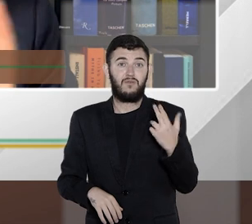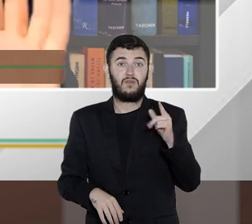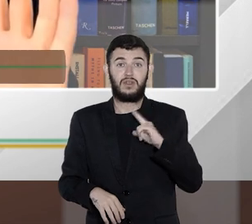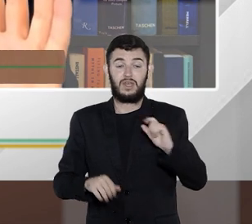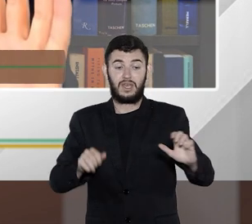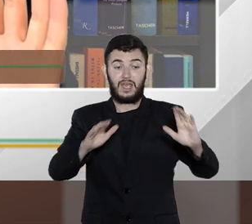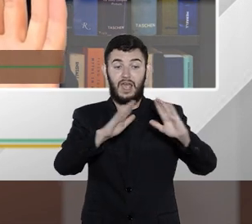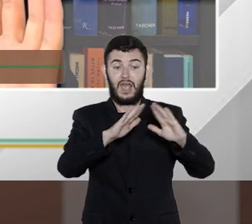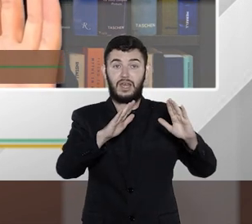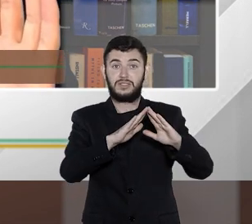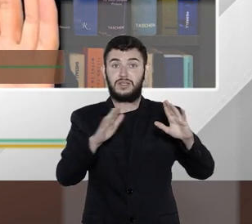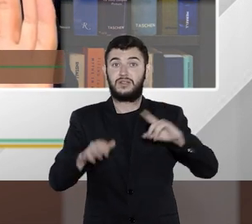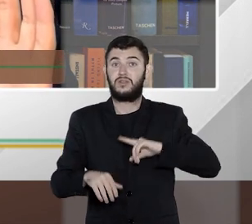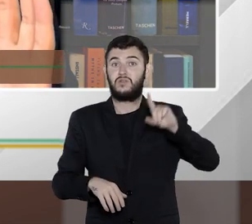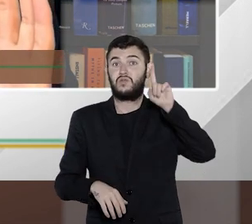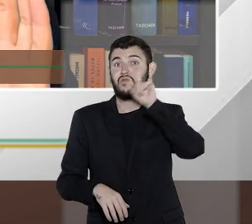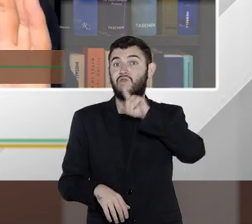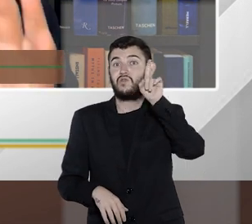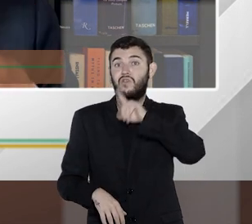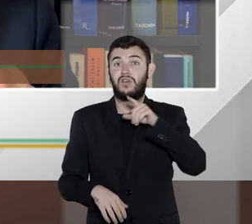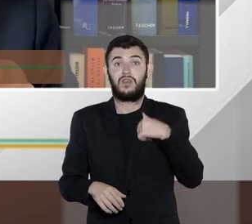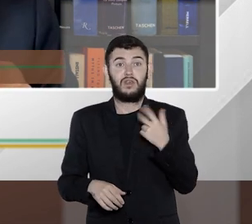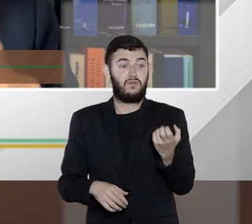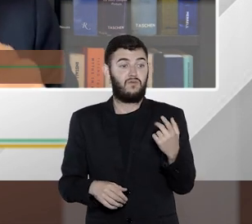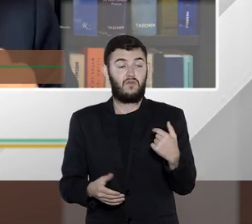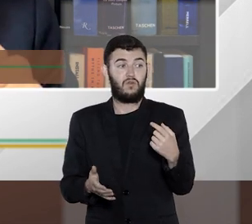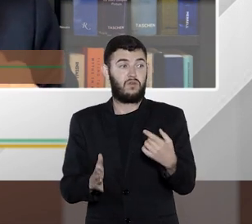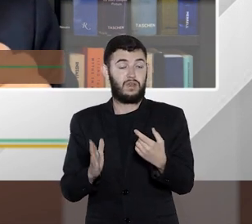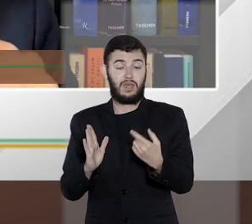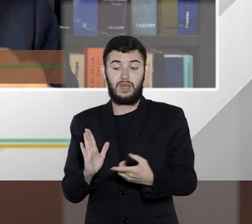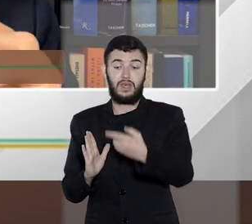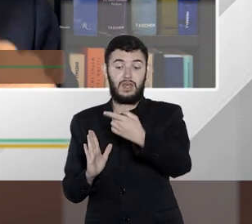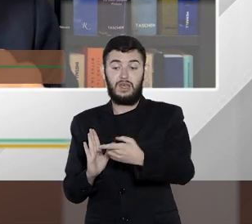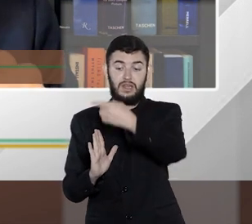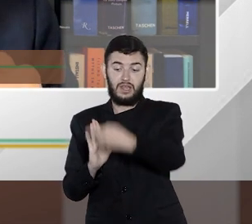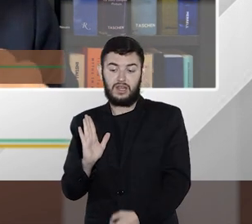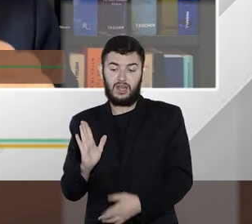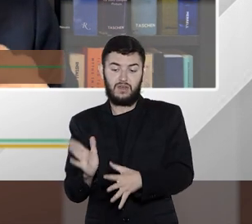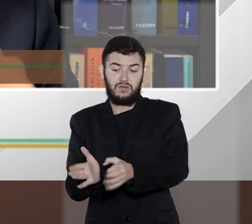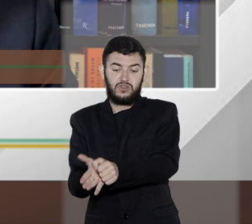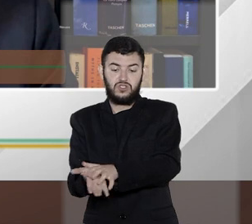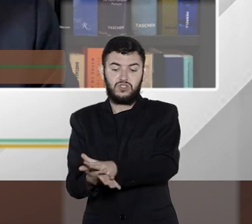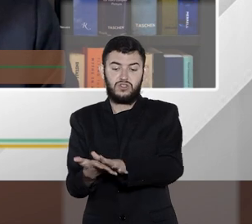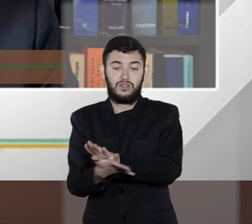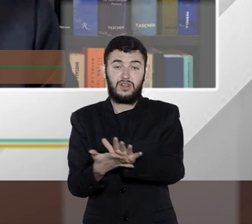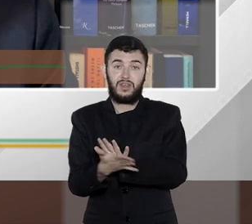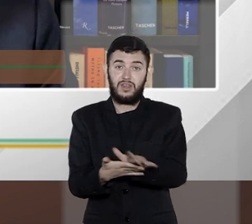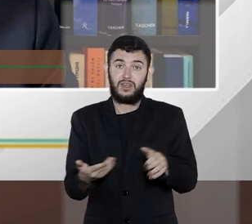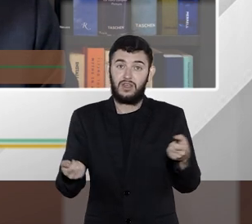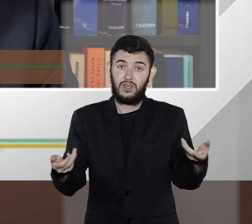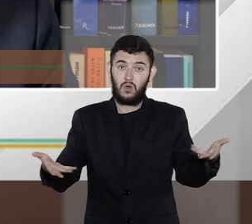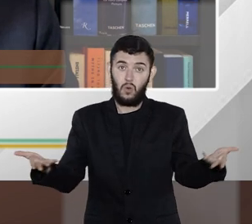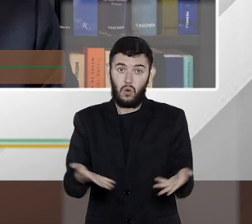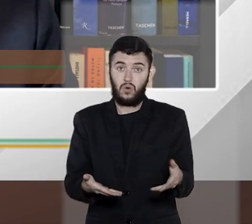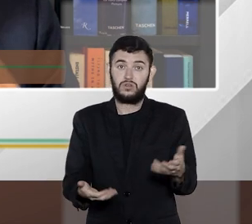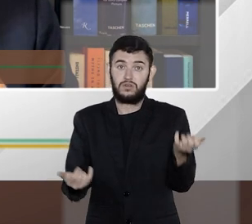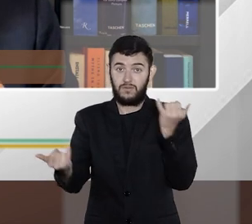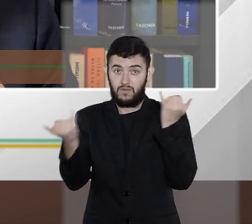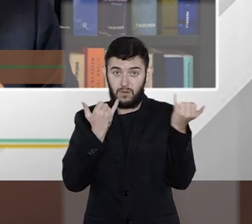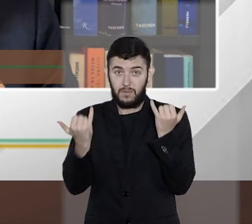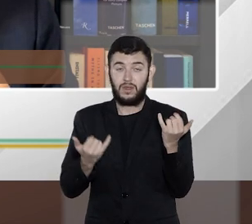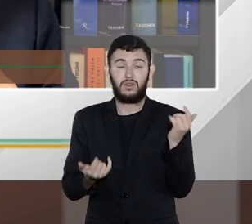em Miami e não preciso declarar em lugar nenhum e hoje essas informações vão chegar de maneira automática e inflável